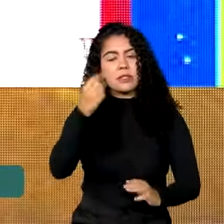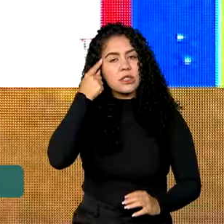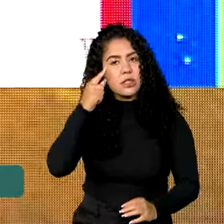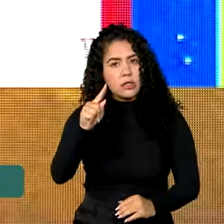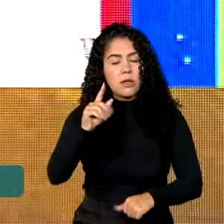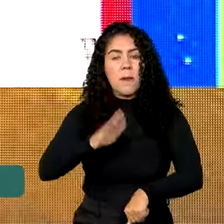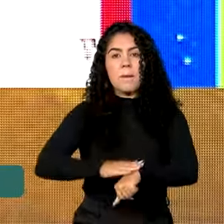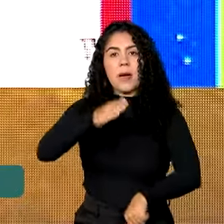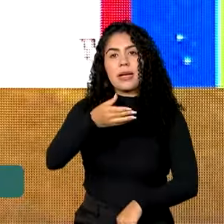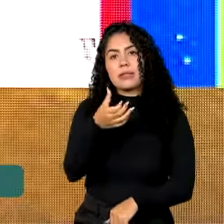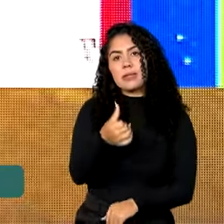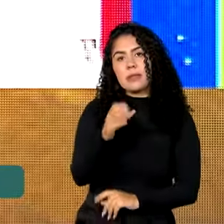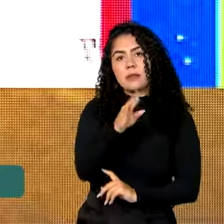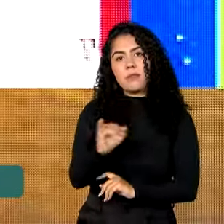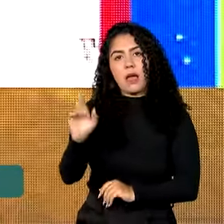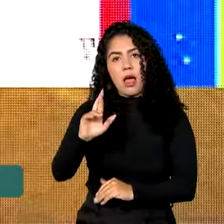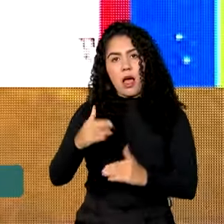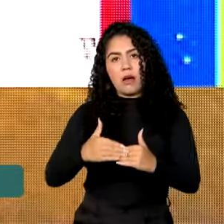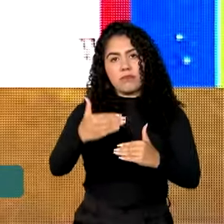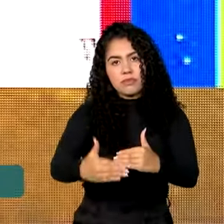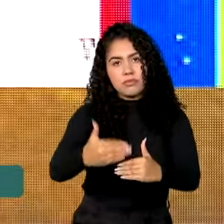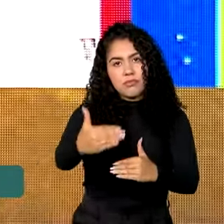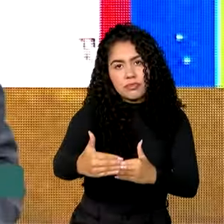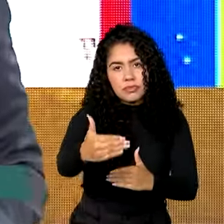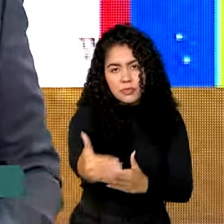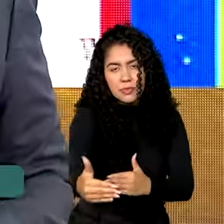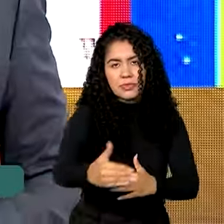25 e 7 bilhões em 26.